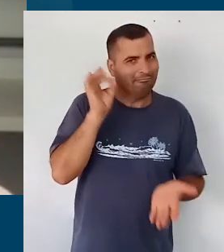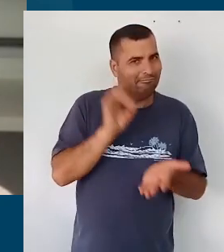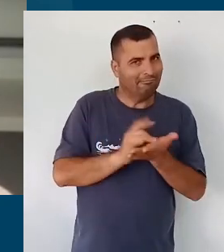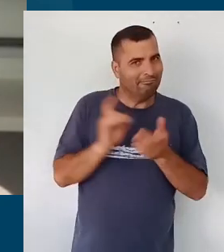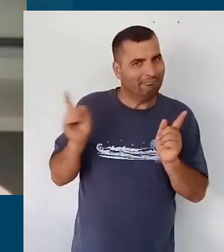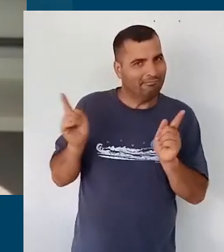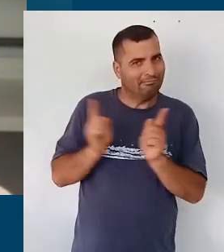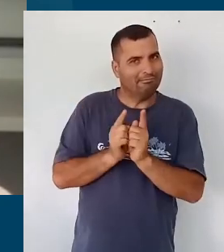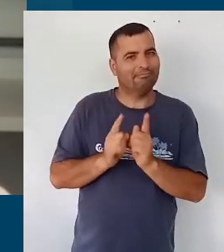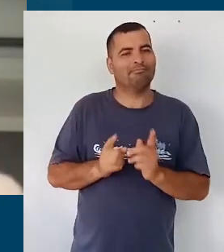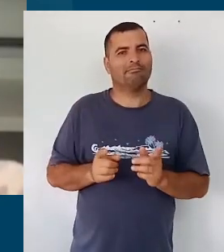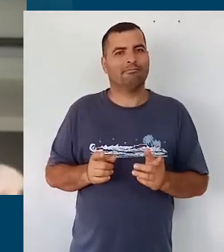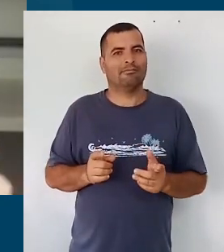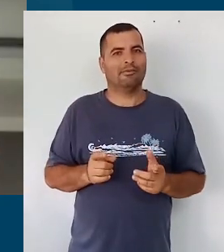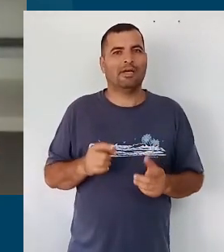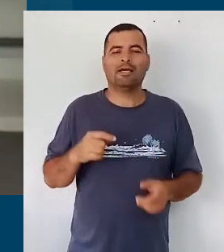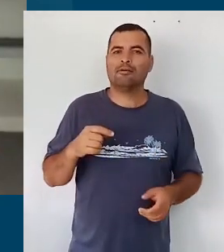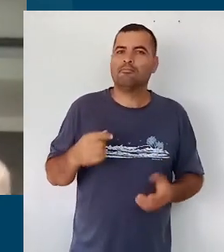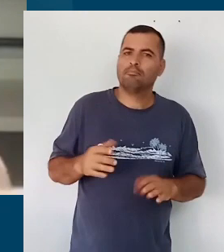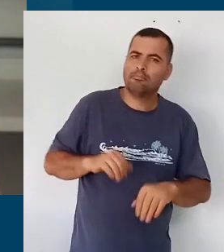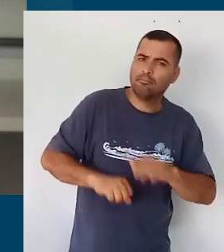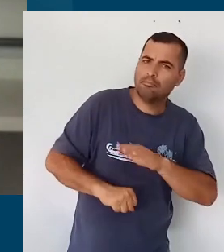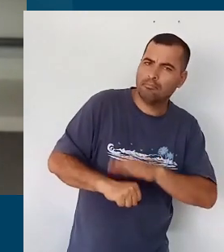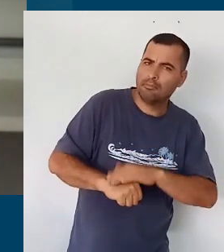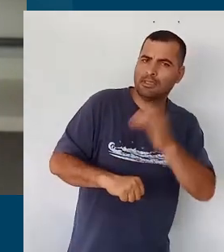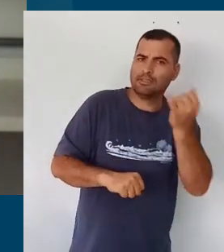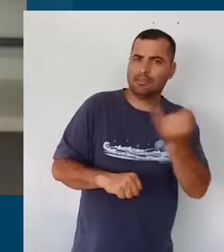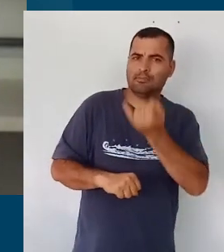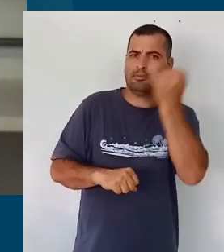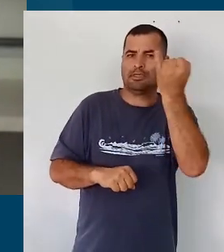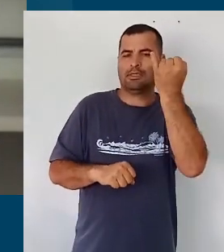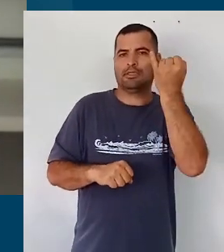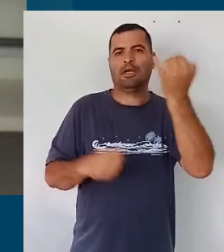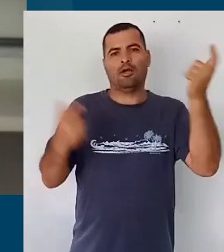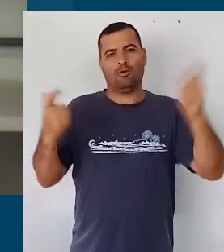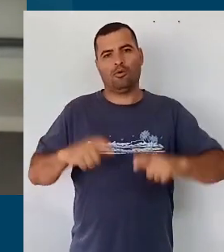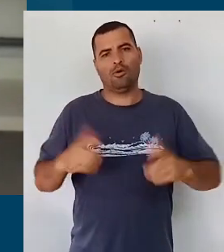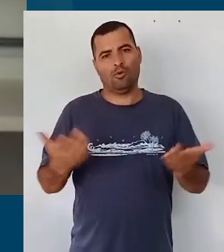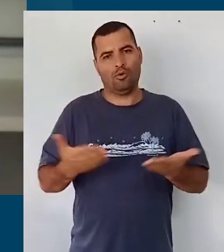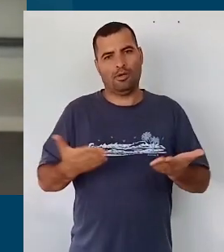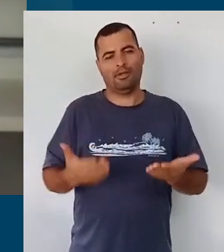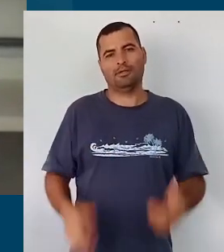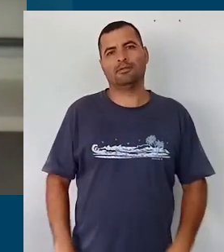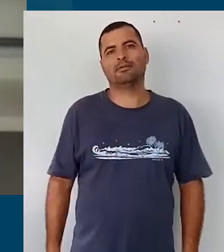sintetizada para aquilo que talvez seja o mais importante para ser colocado agora.